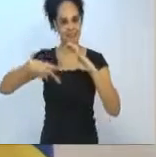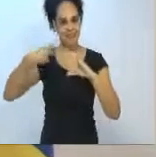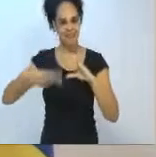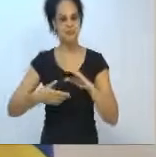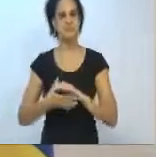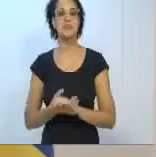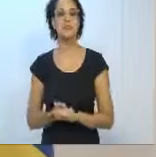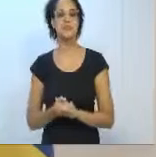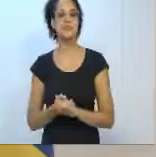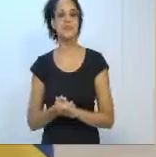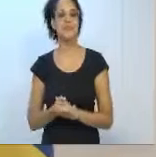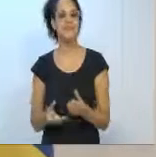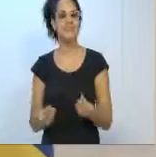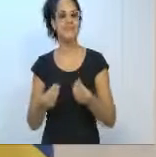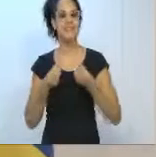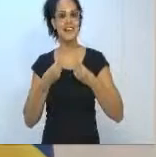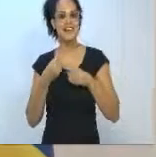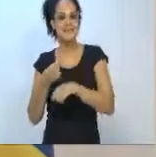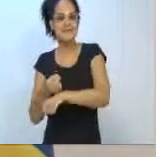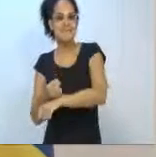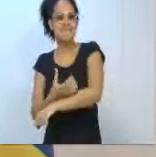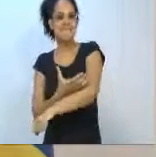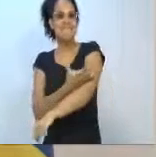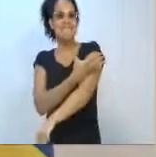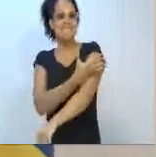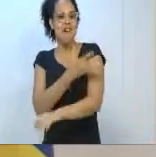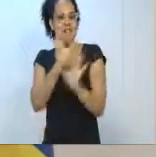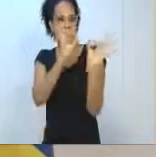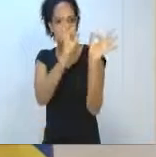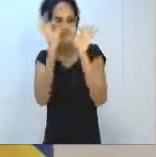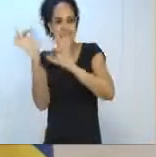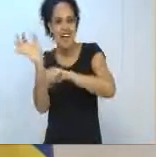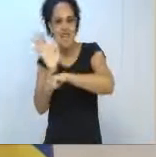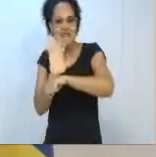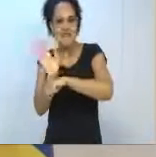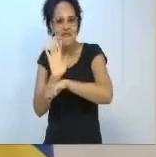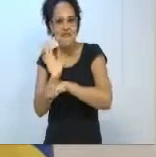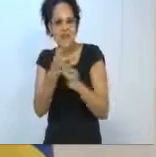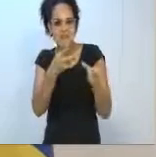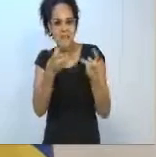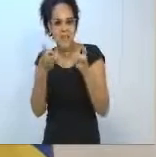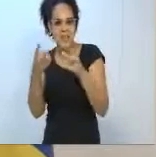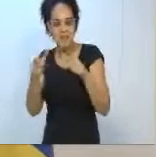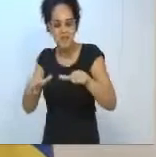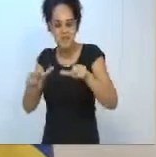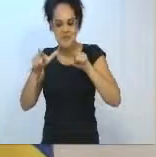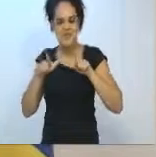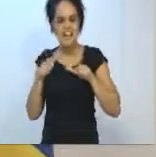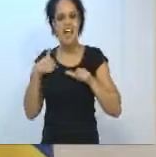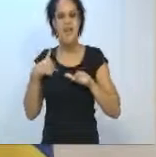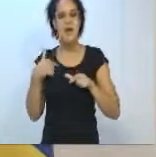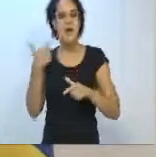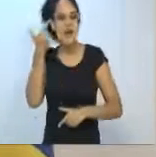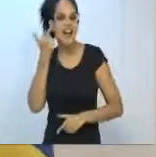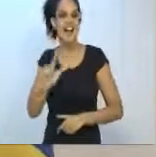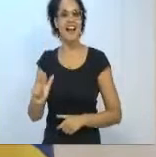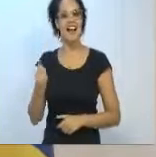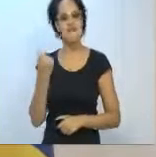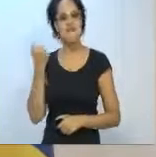Fico até emocionado em passar um vídeo desse, vendo as condecorações que eu ganhei lá fora, o vereador Almir falando sobre